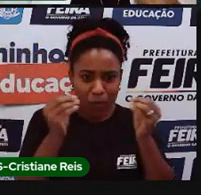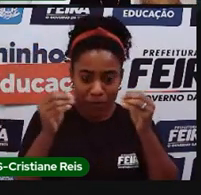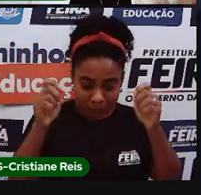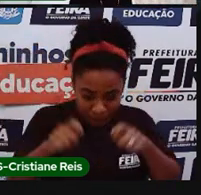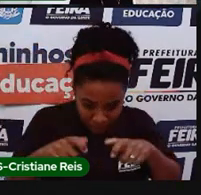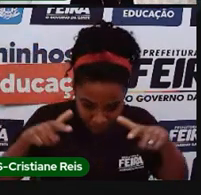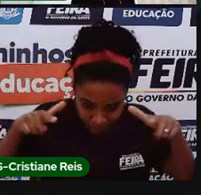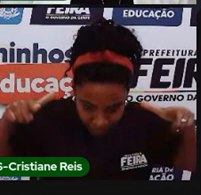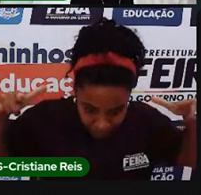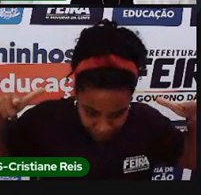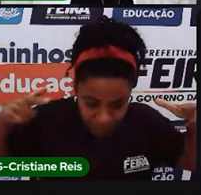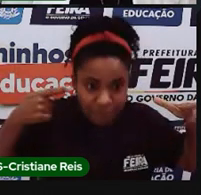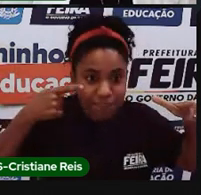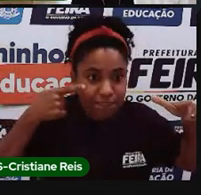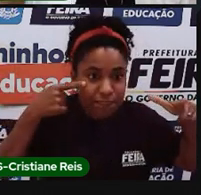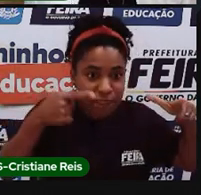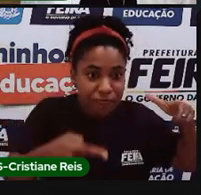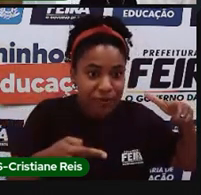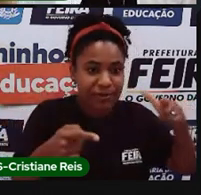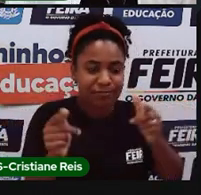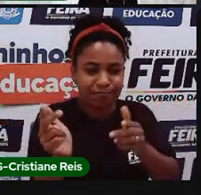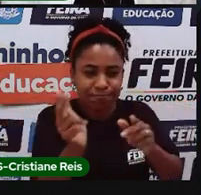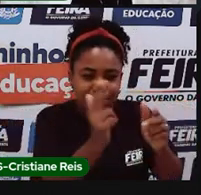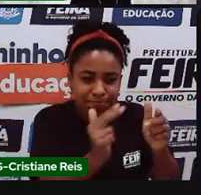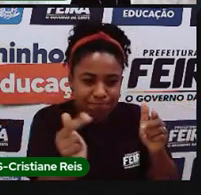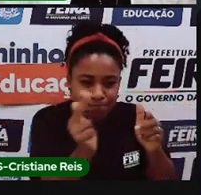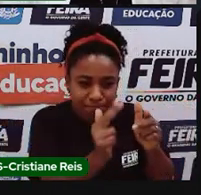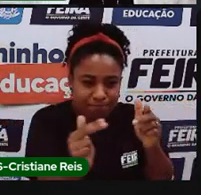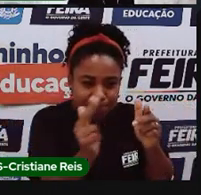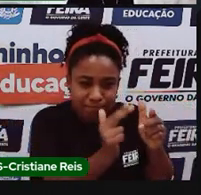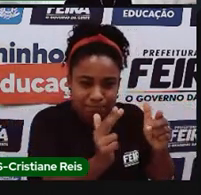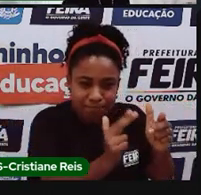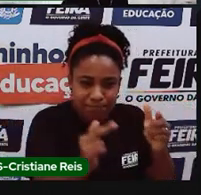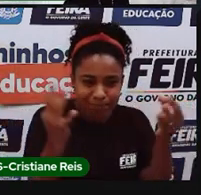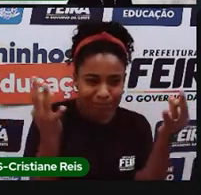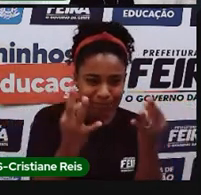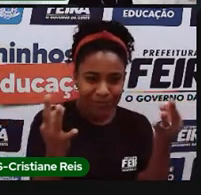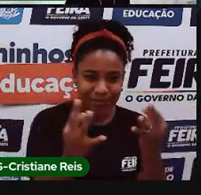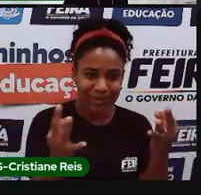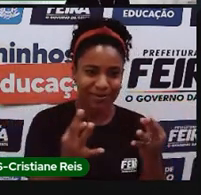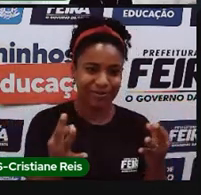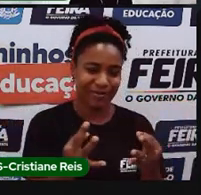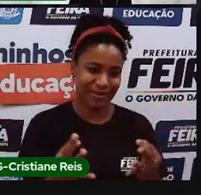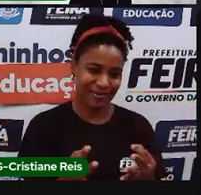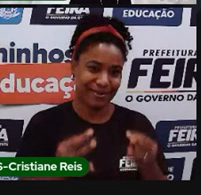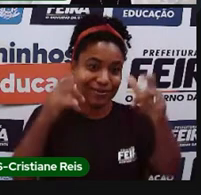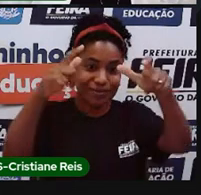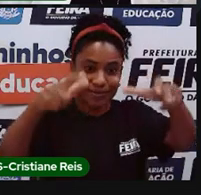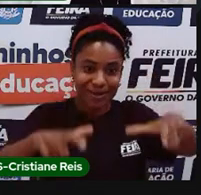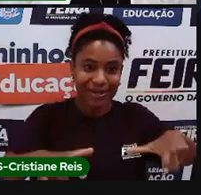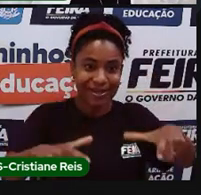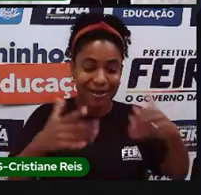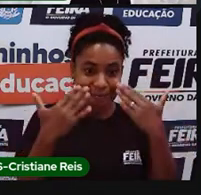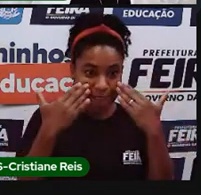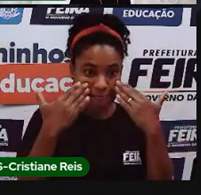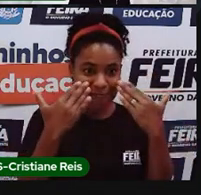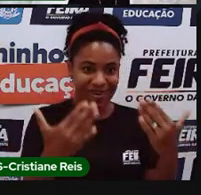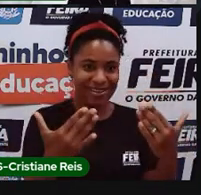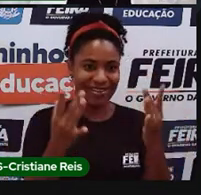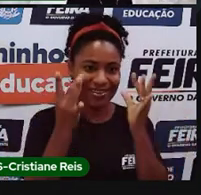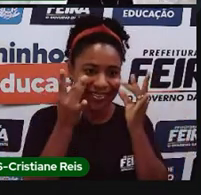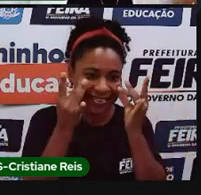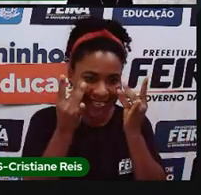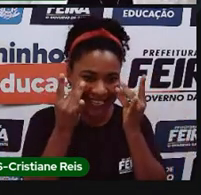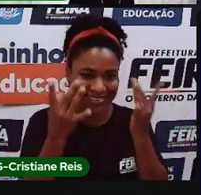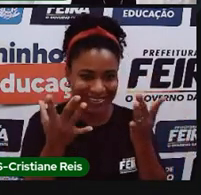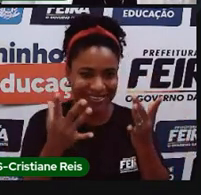bem, bem próximos mesmo, do que como se a gente estivesse olhando ali aquele espaço, aquela paisagem, naquele determinado momento.